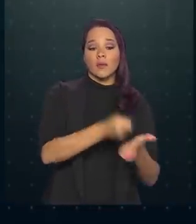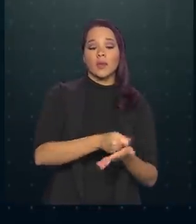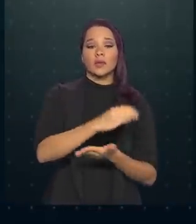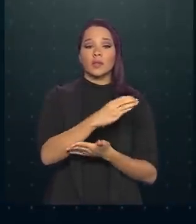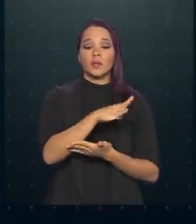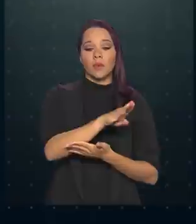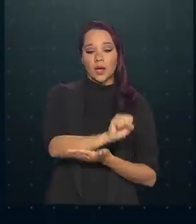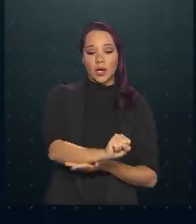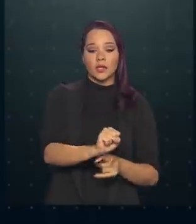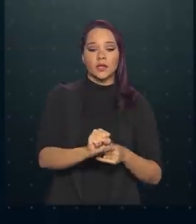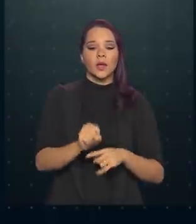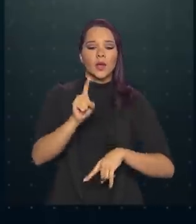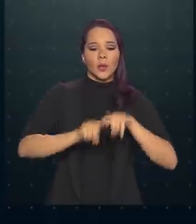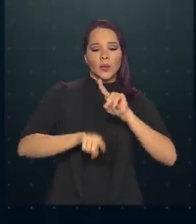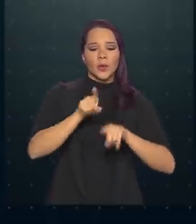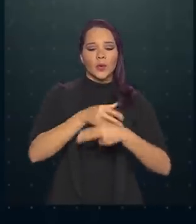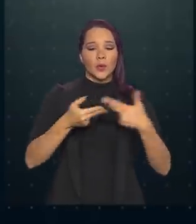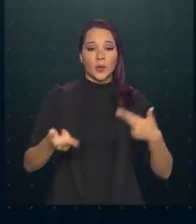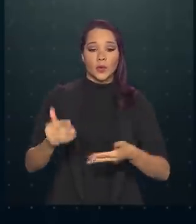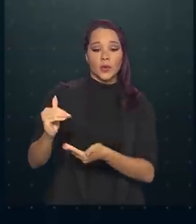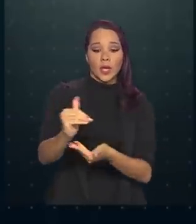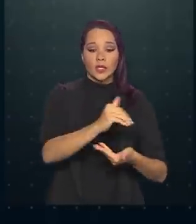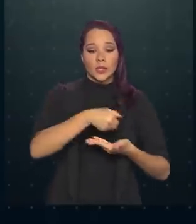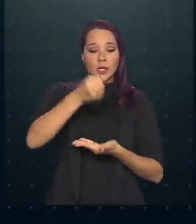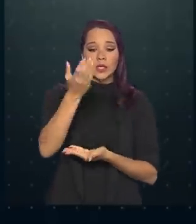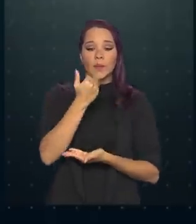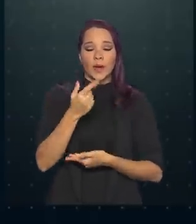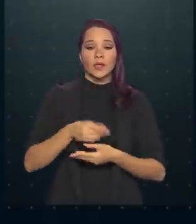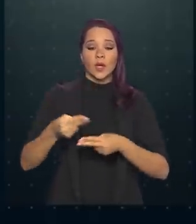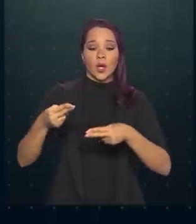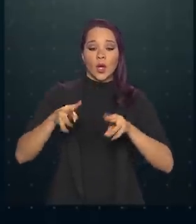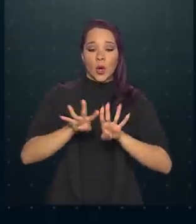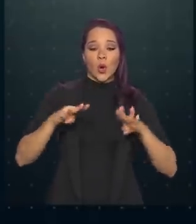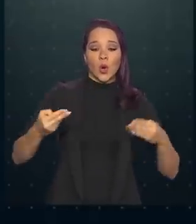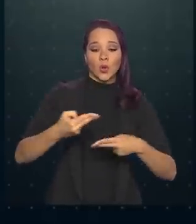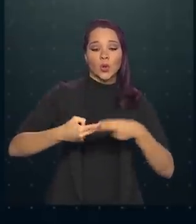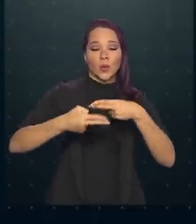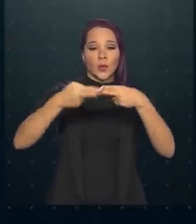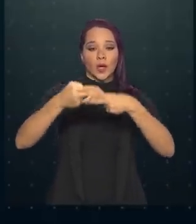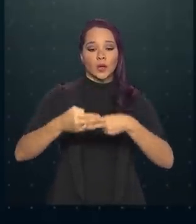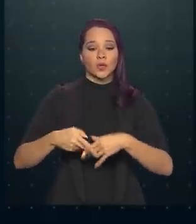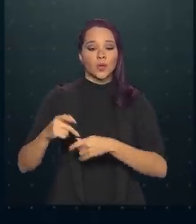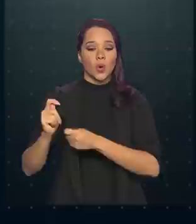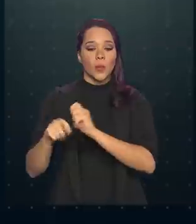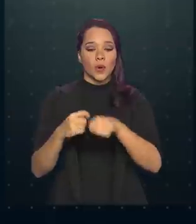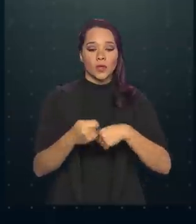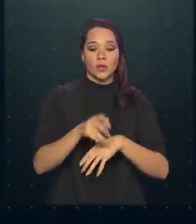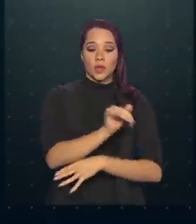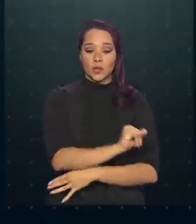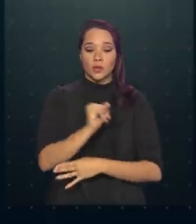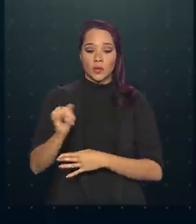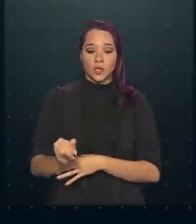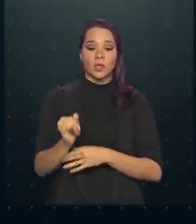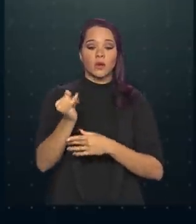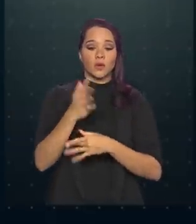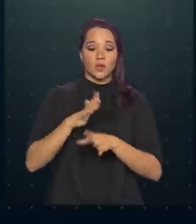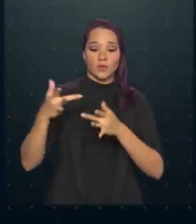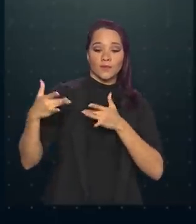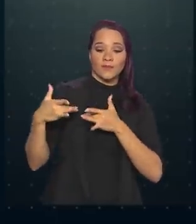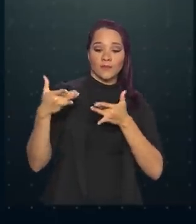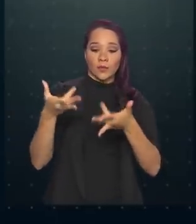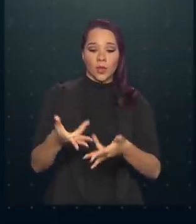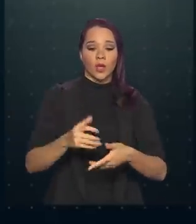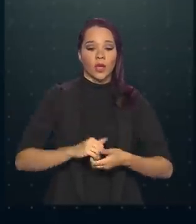CBS, produtos da cesta básica, condomínios, cooperativas, instituições filantrópicas e